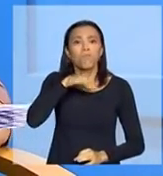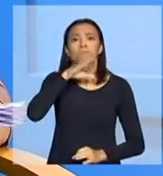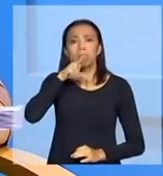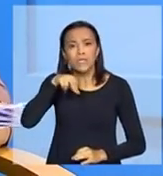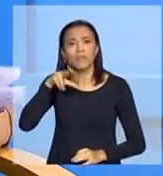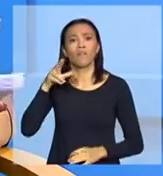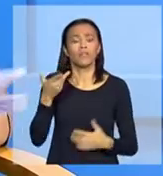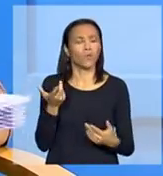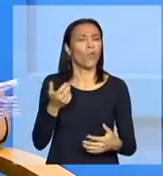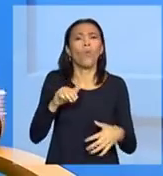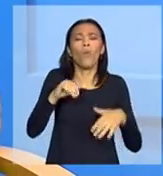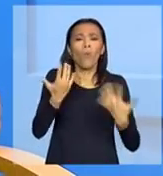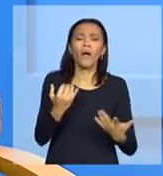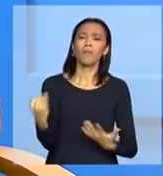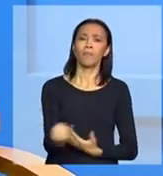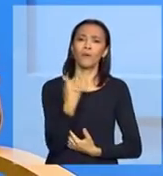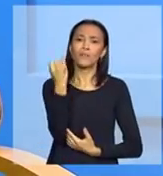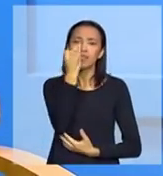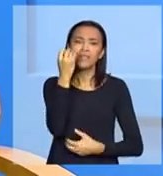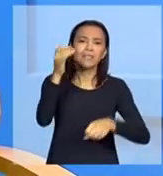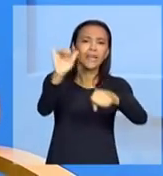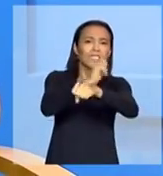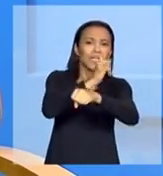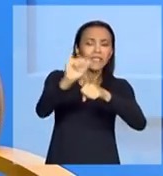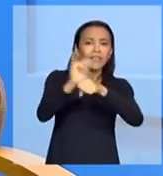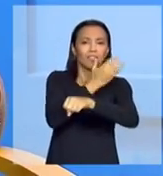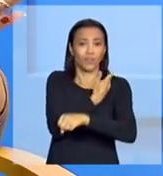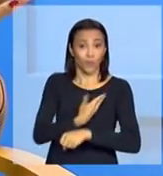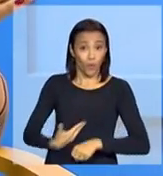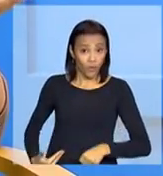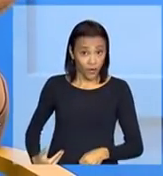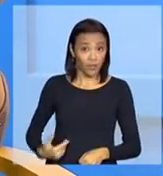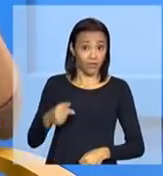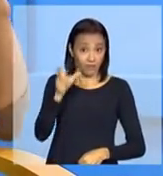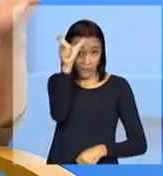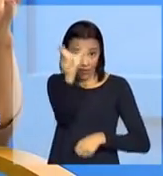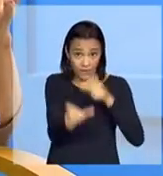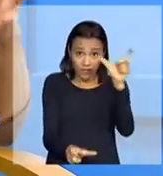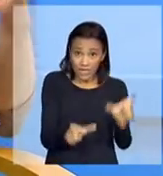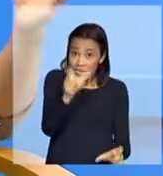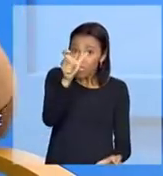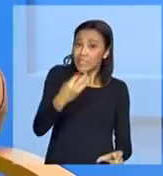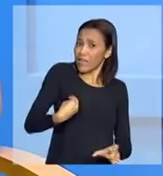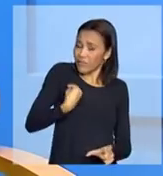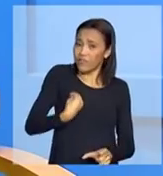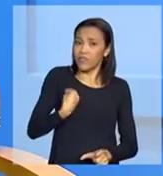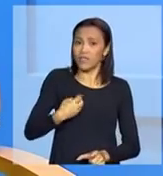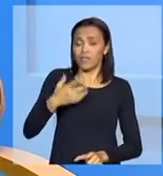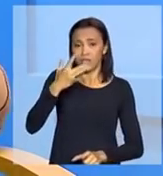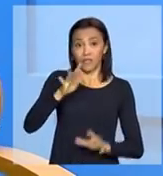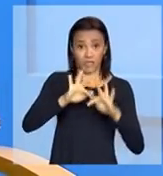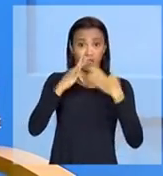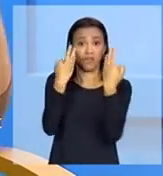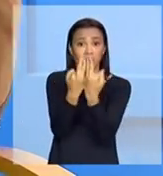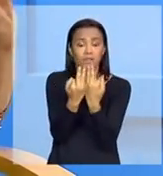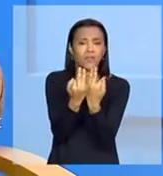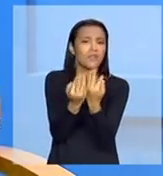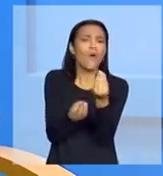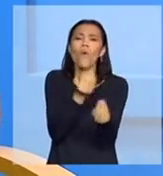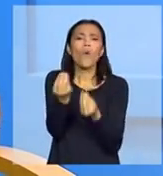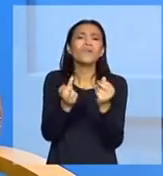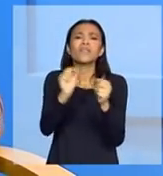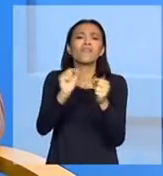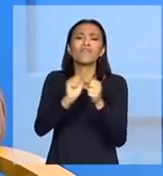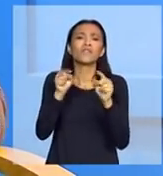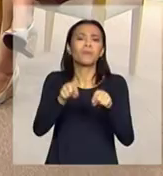qual a importância da estratégia do governo na vida, em tudo isso, na vida das famílias? Como é que está sendo